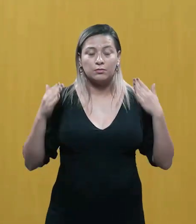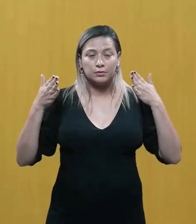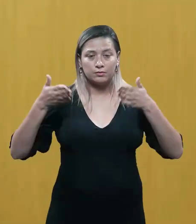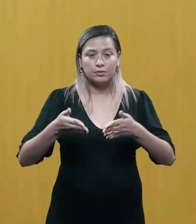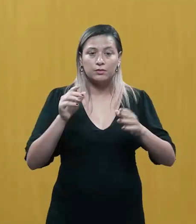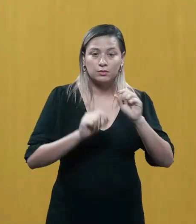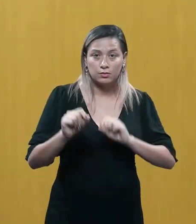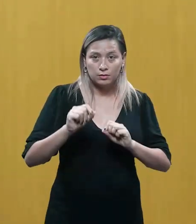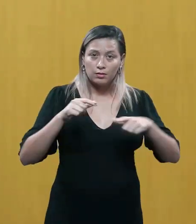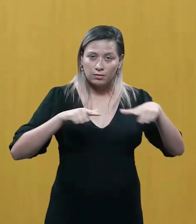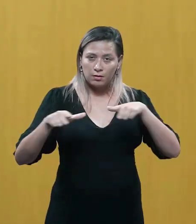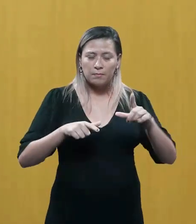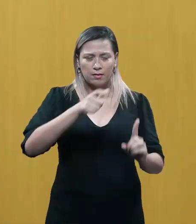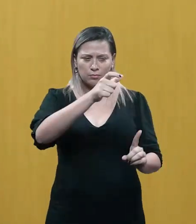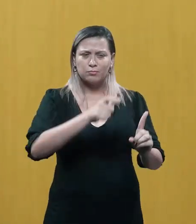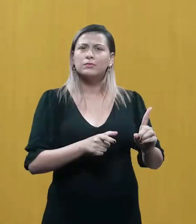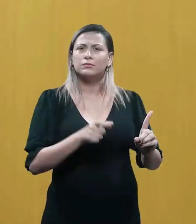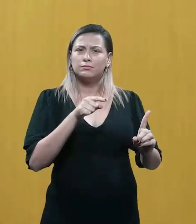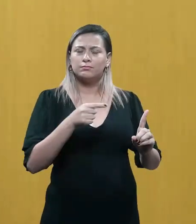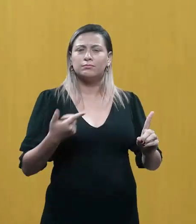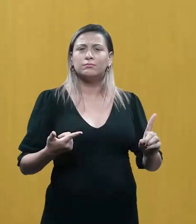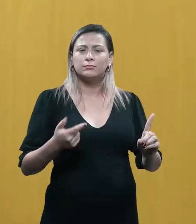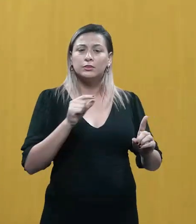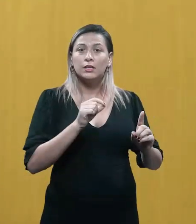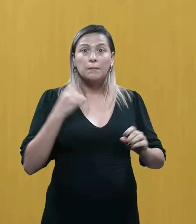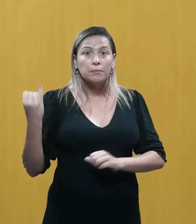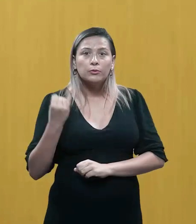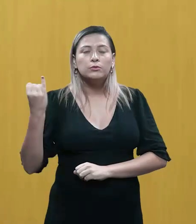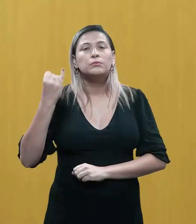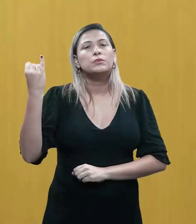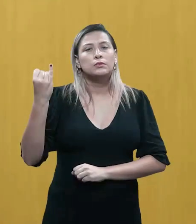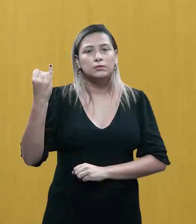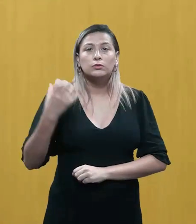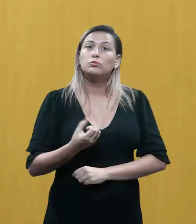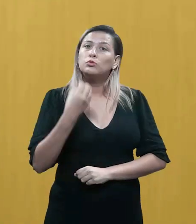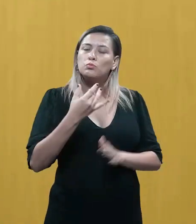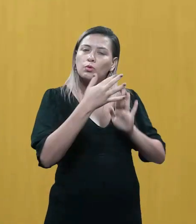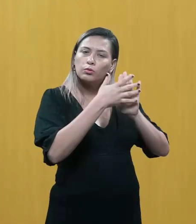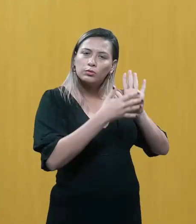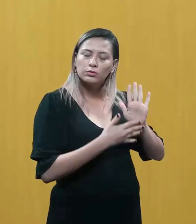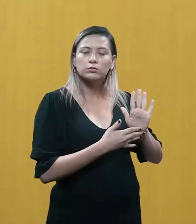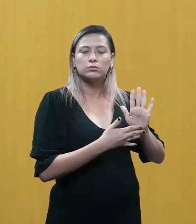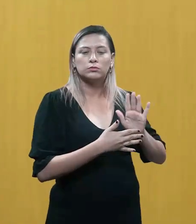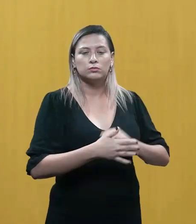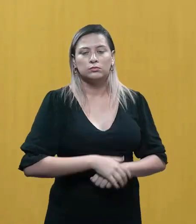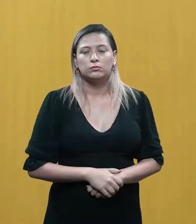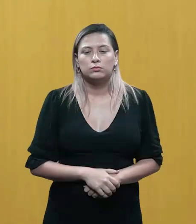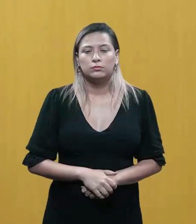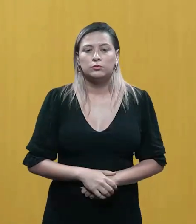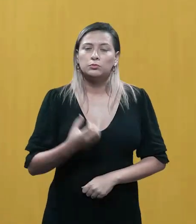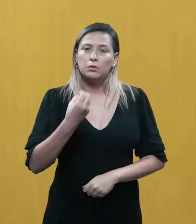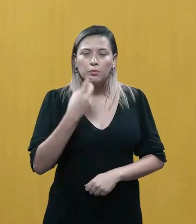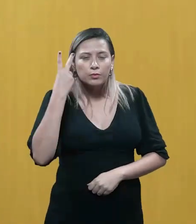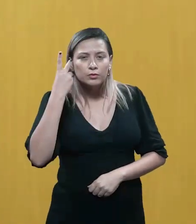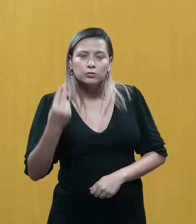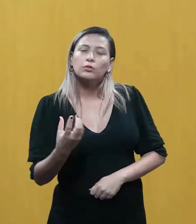agora, falar um pouco, enfatizar o trabalho do personagem que é figura central de um bom